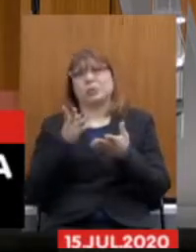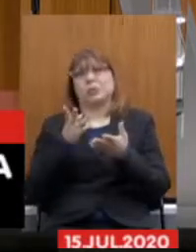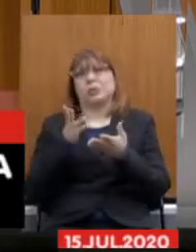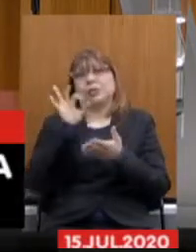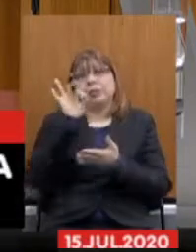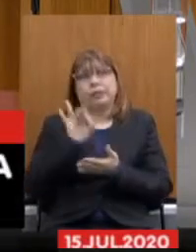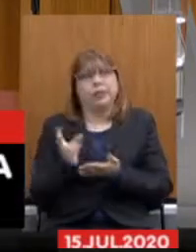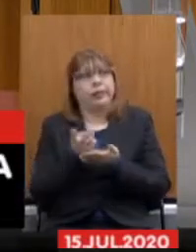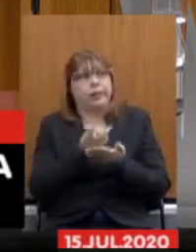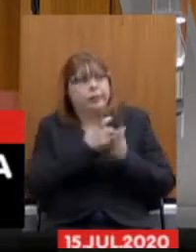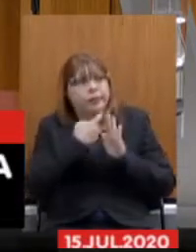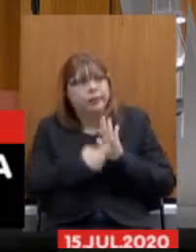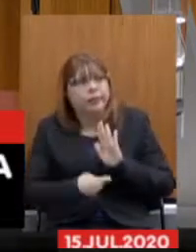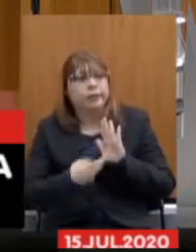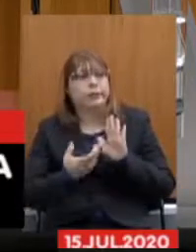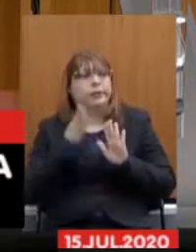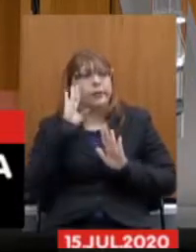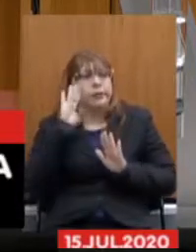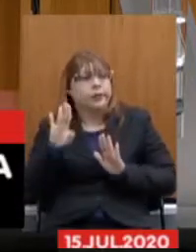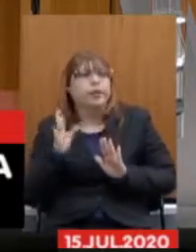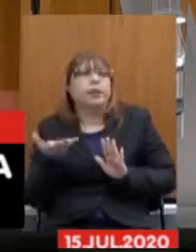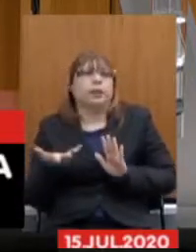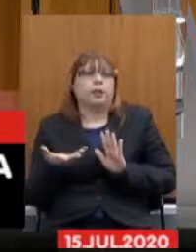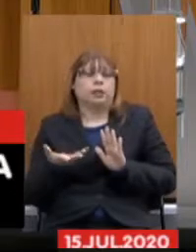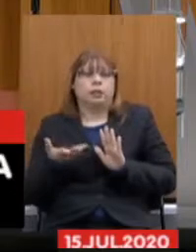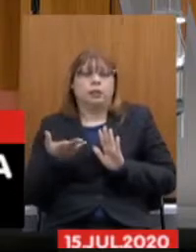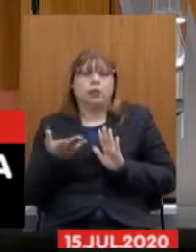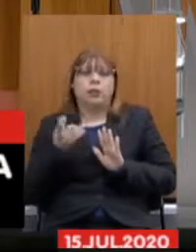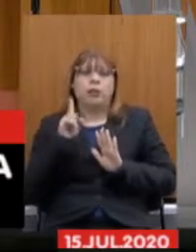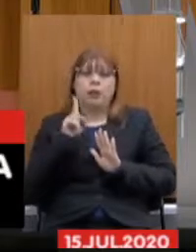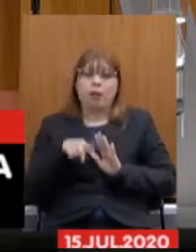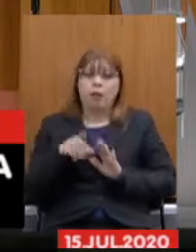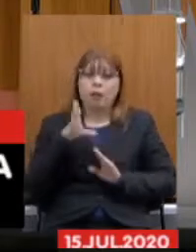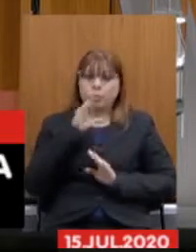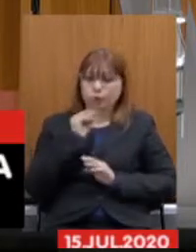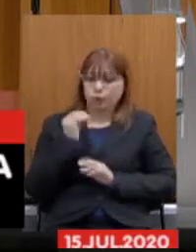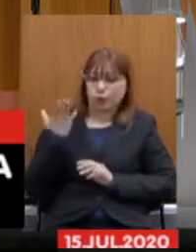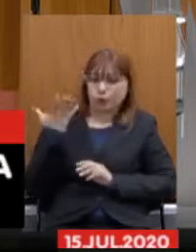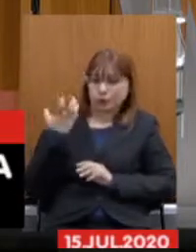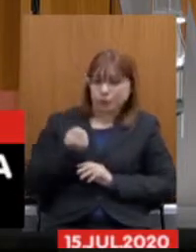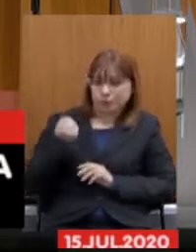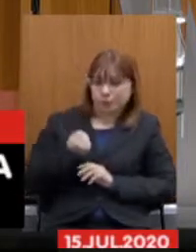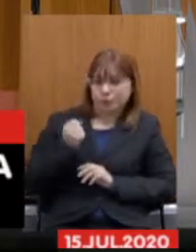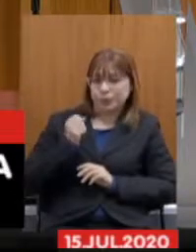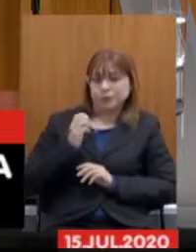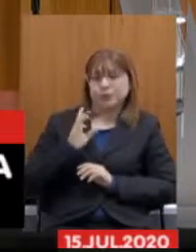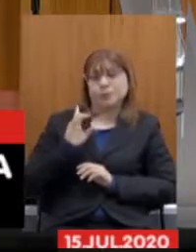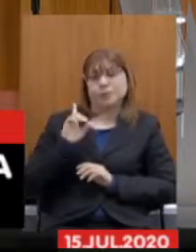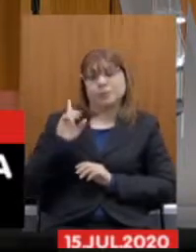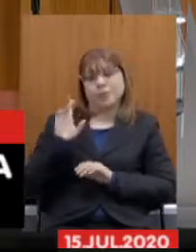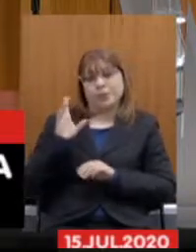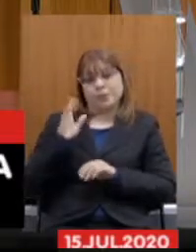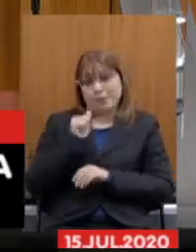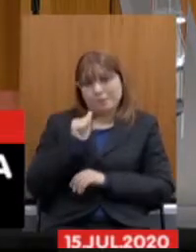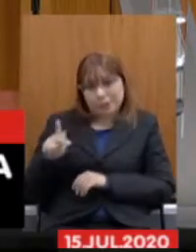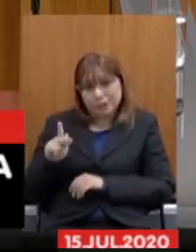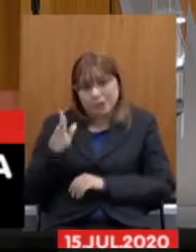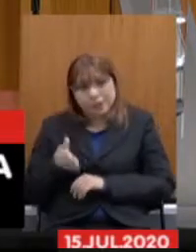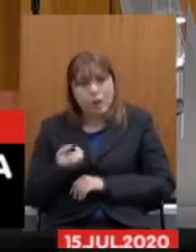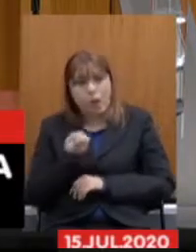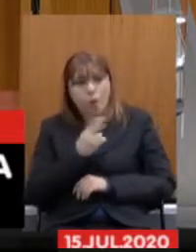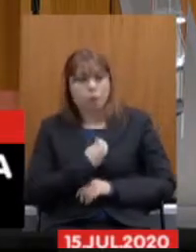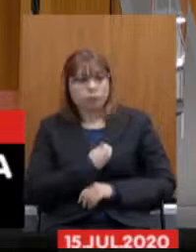perdas para todos os servidores seja na ativa ou aposentados perdas